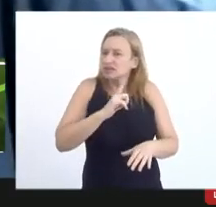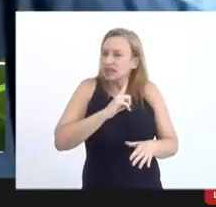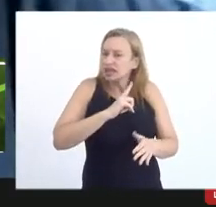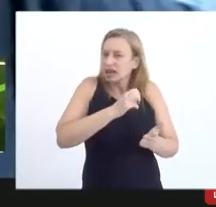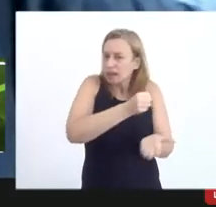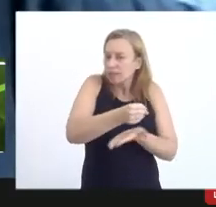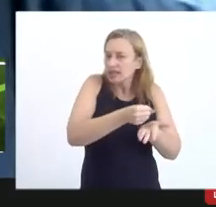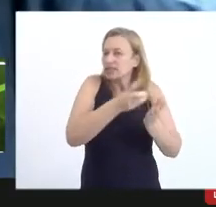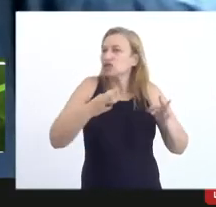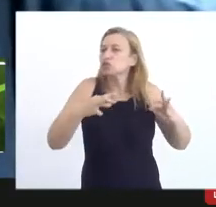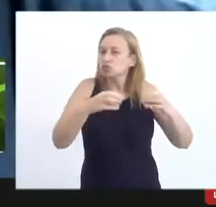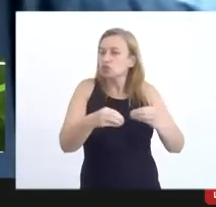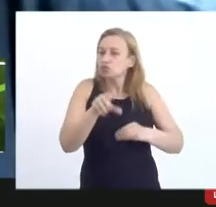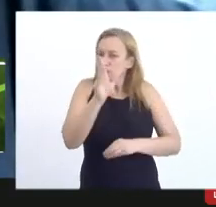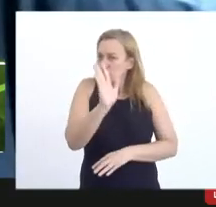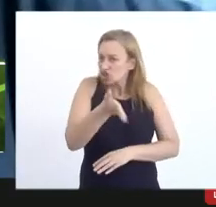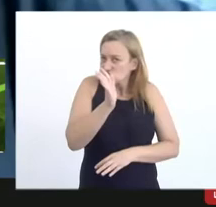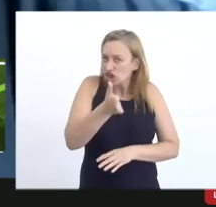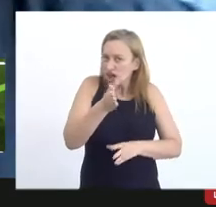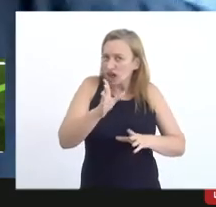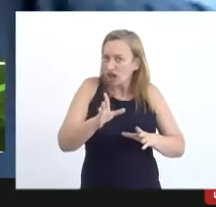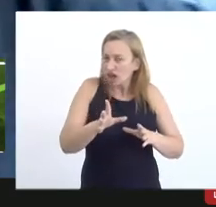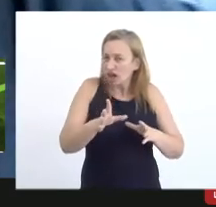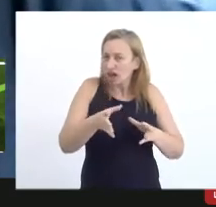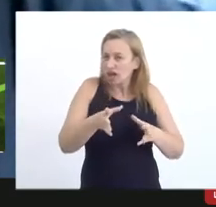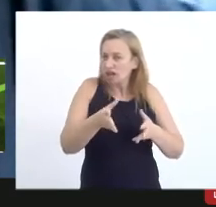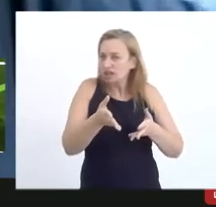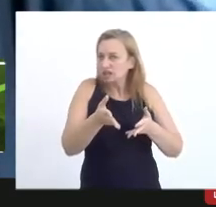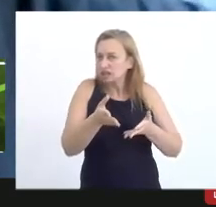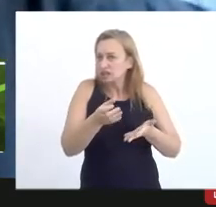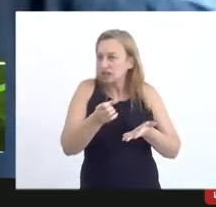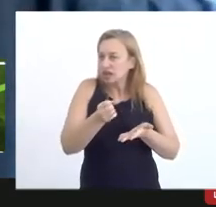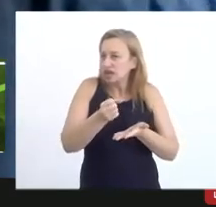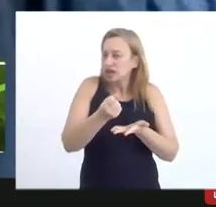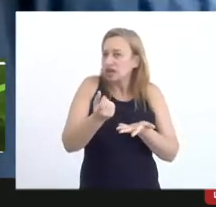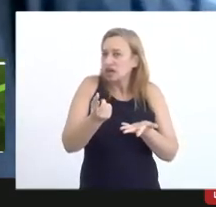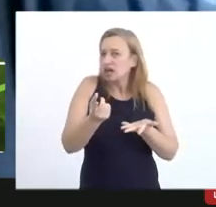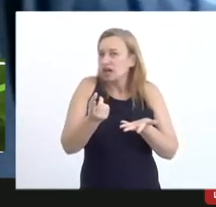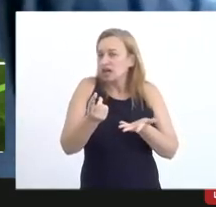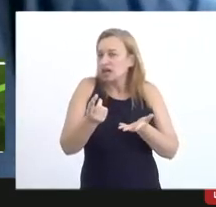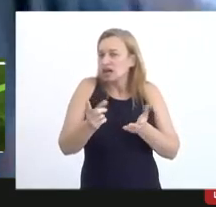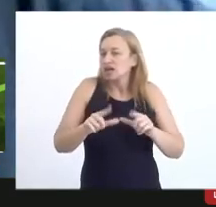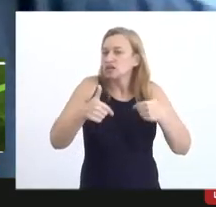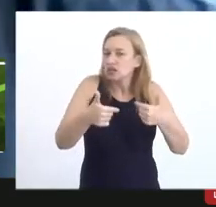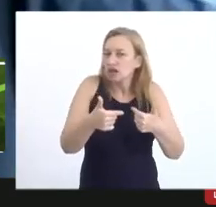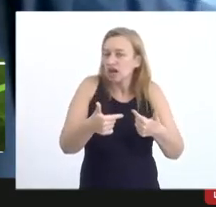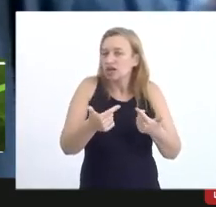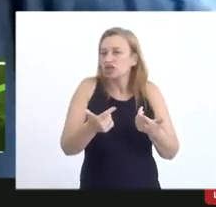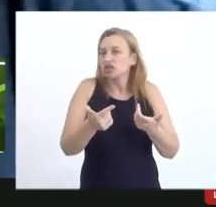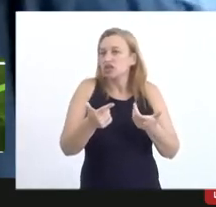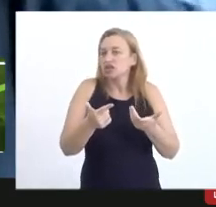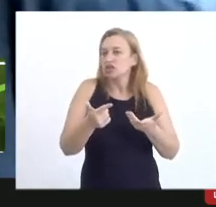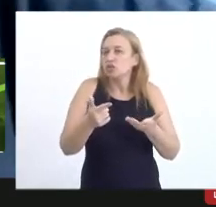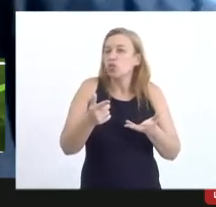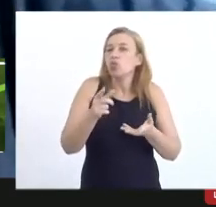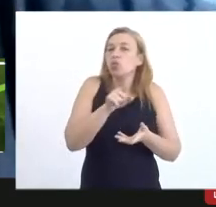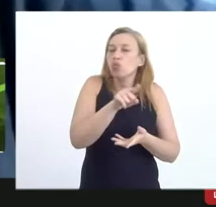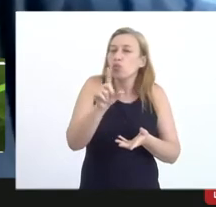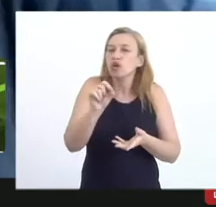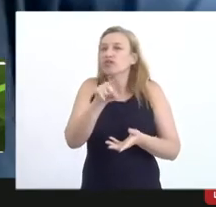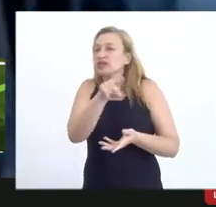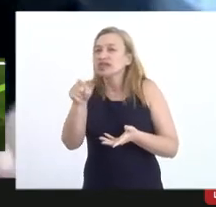vocês já lidaram com isso o que vocês acham o que vocês propõem para ela ficar mais enxuta mais